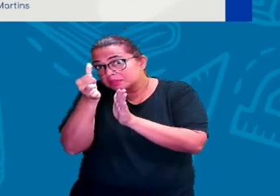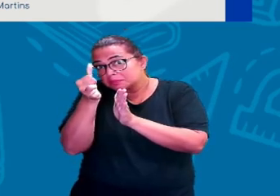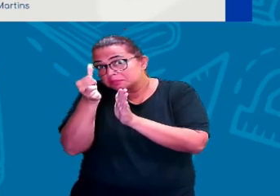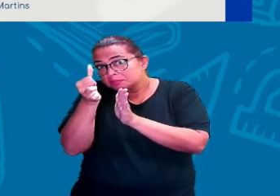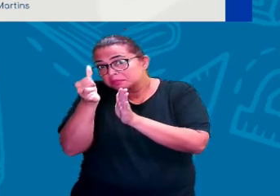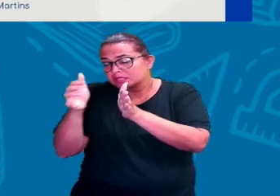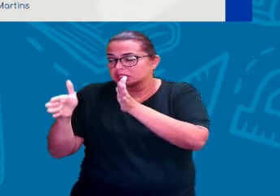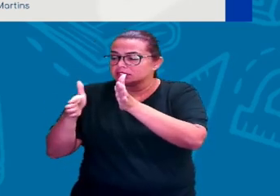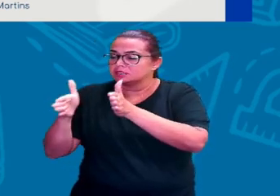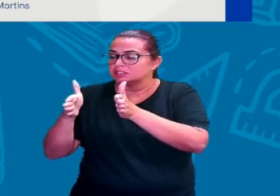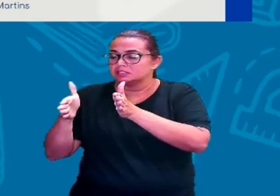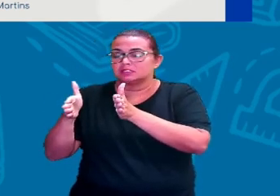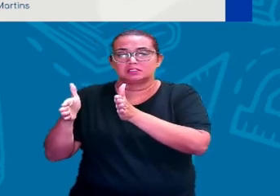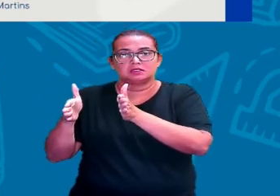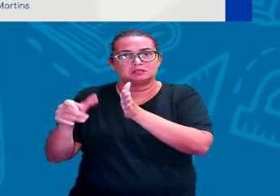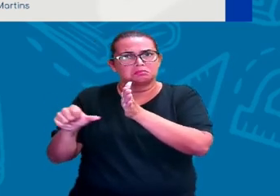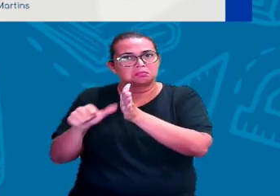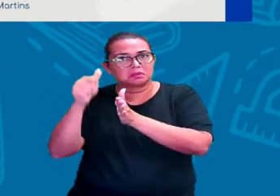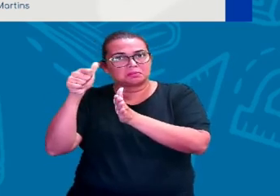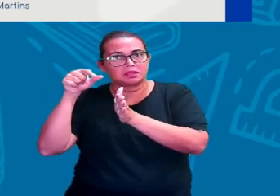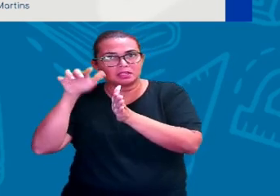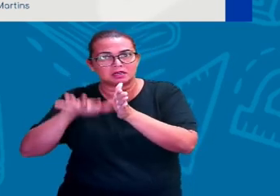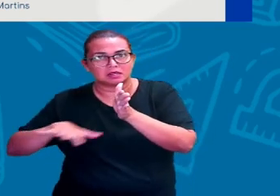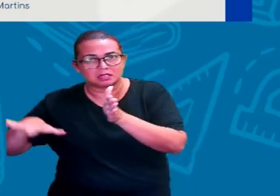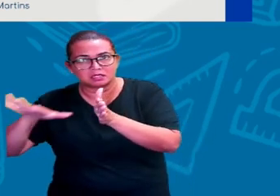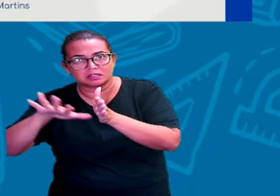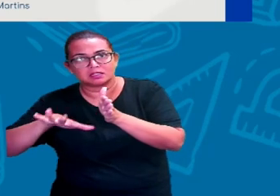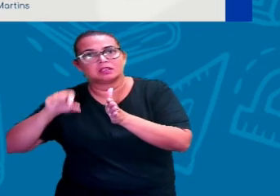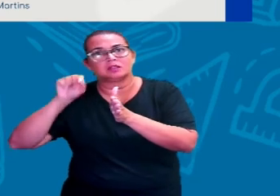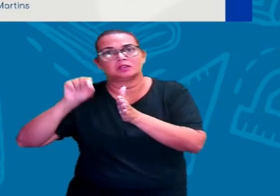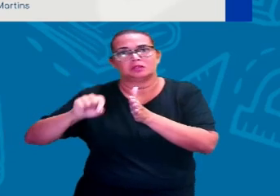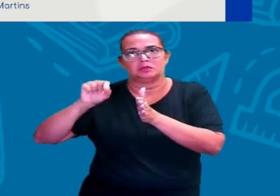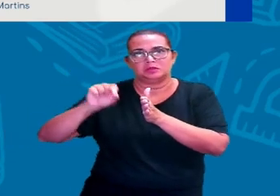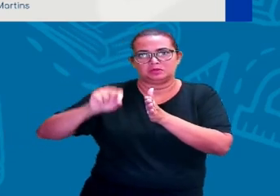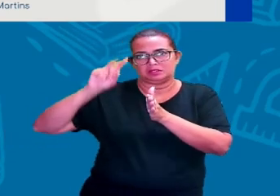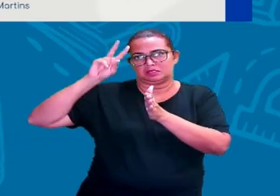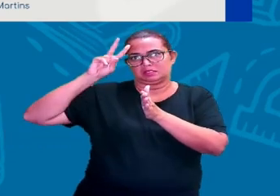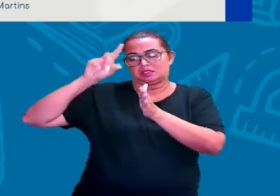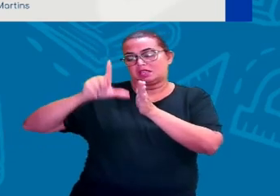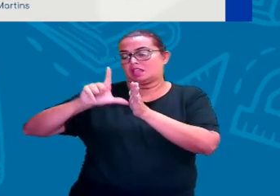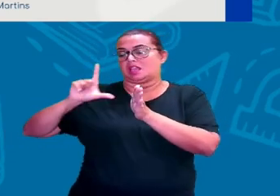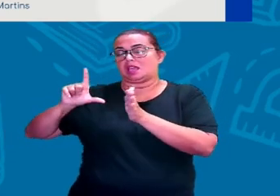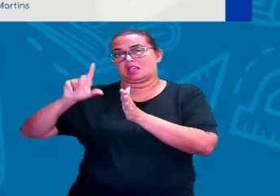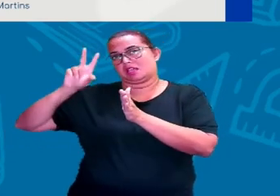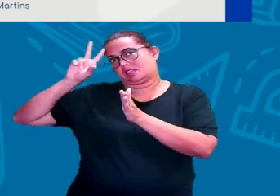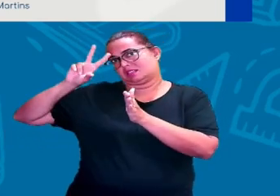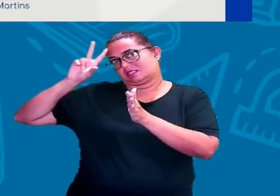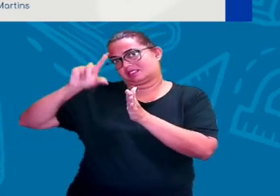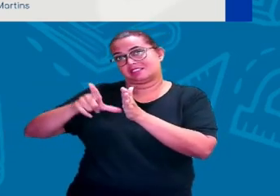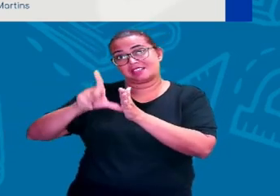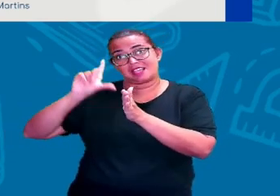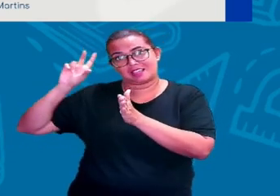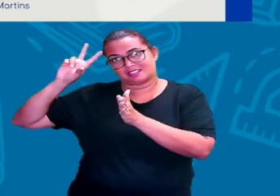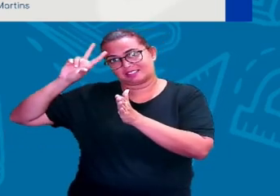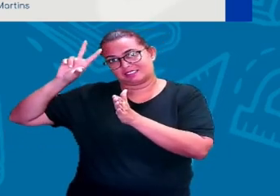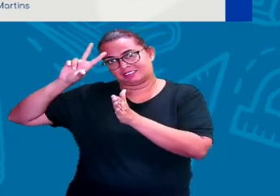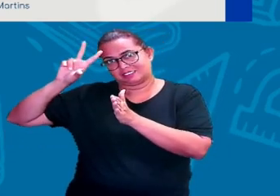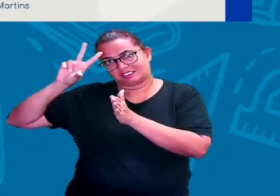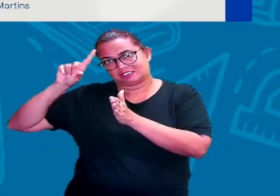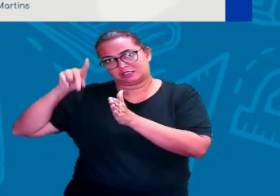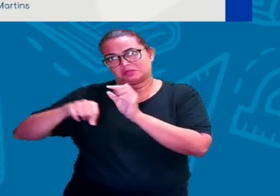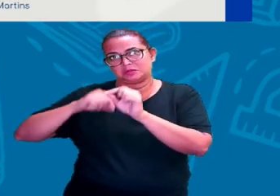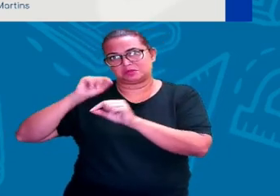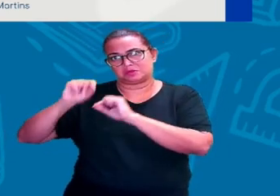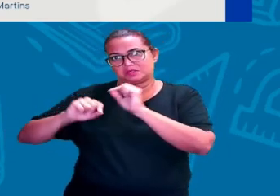esse período paleolítico, ele compõe a parte da Idade da Pedra, né? Que, na verdade, a pré